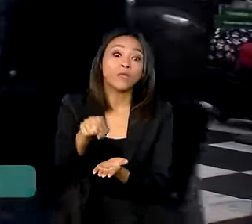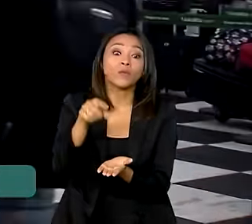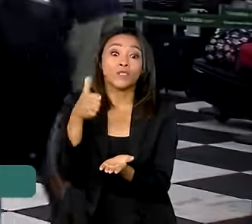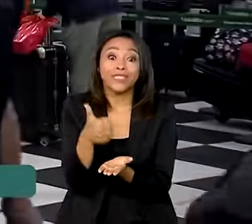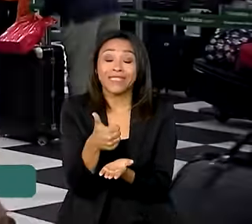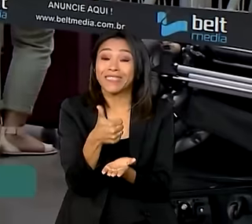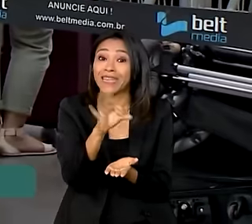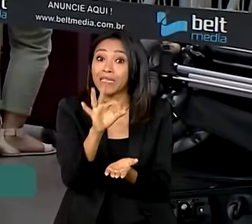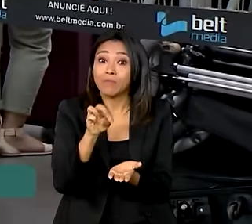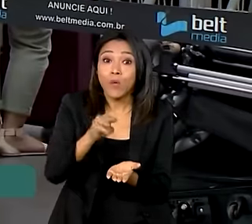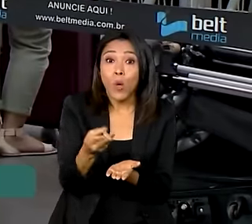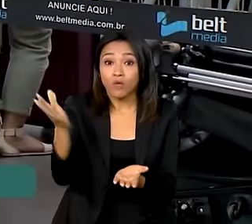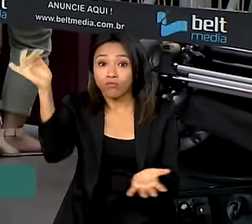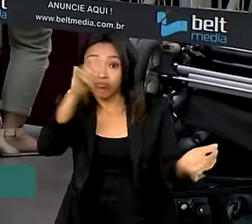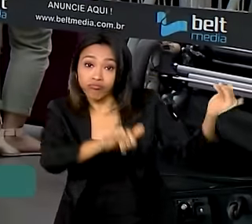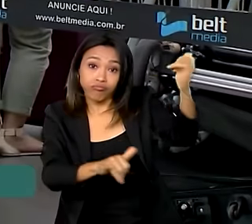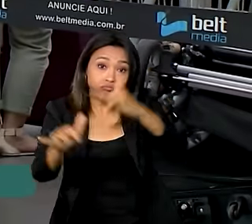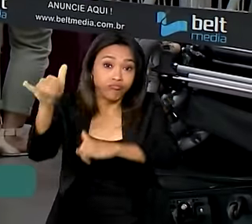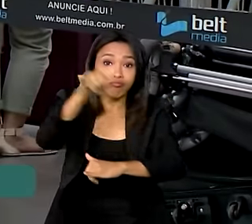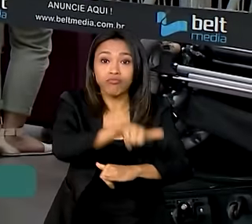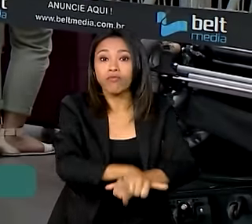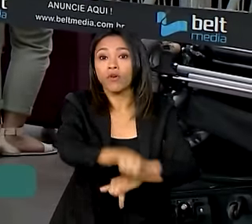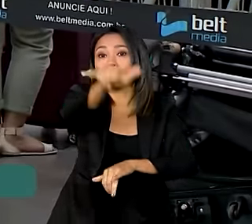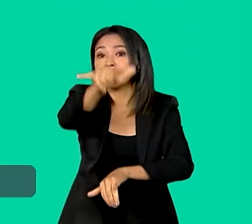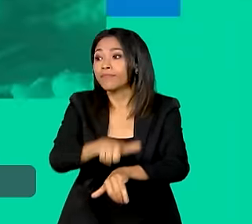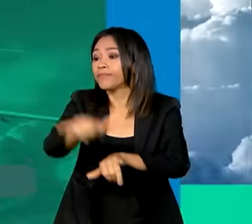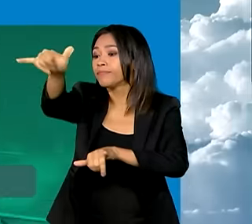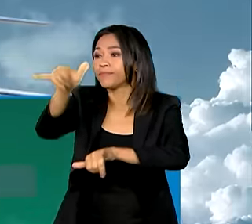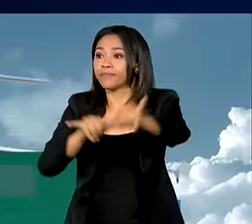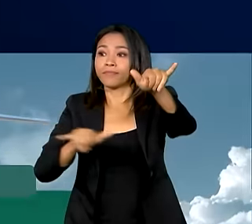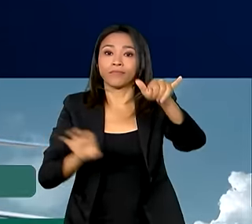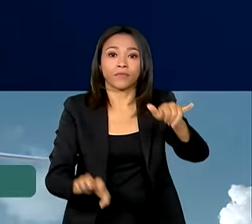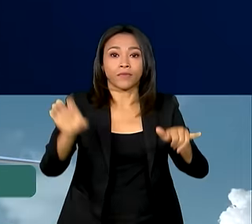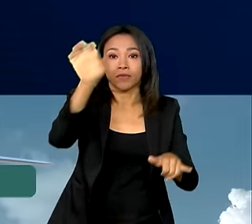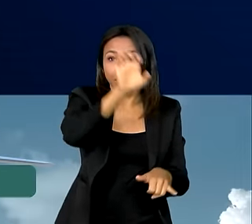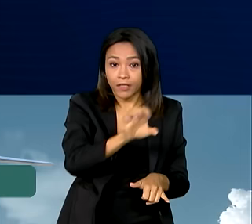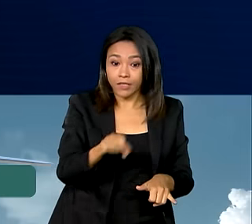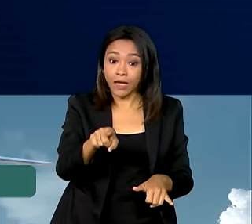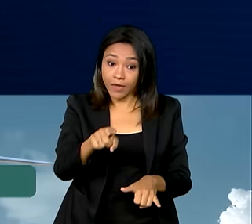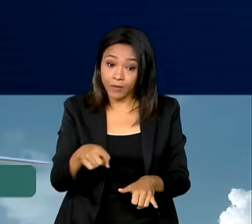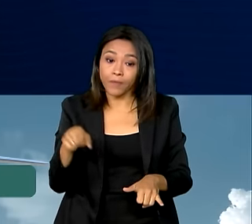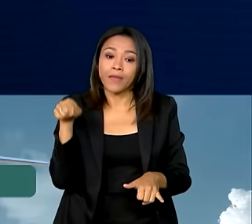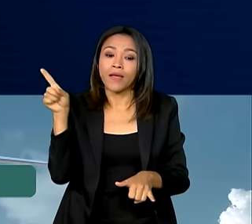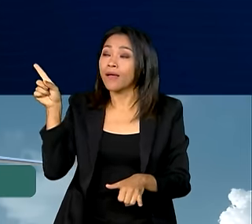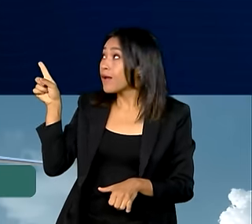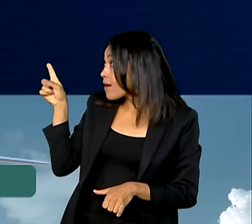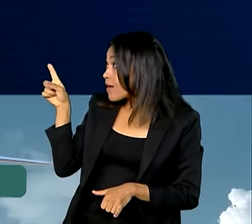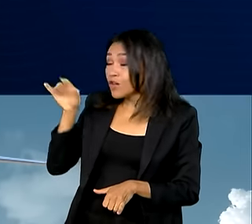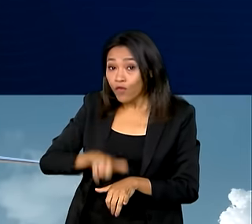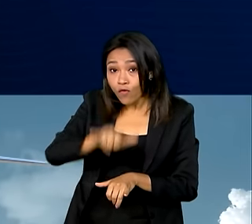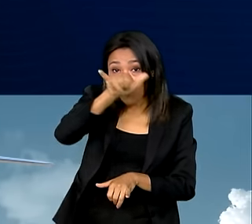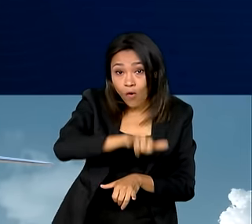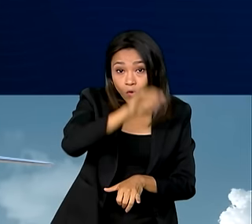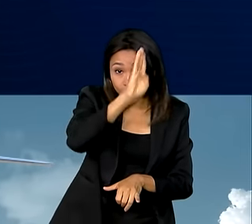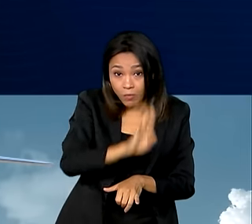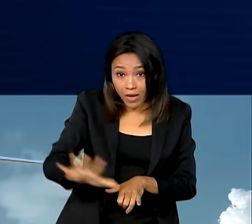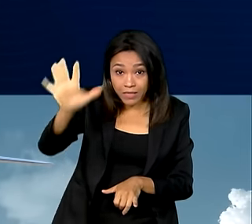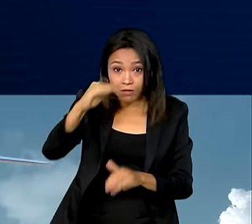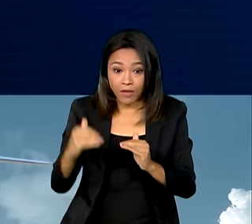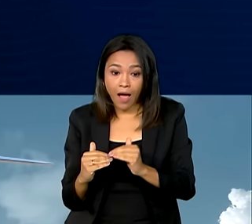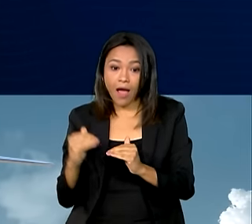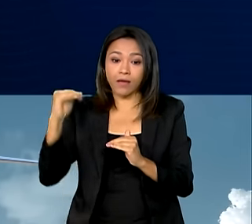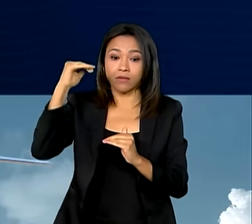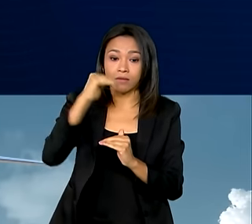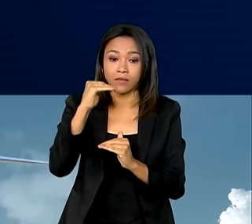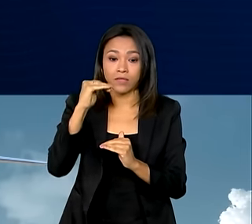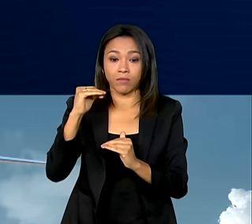aeroportos brasileiros voaram para destinos nacionais. A demanda por voos domésticos no Brasil está acima da média global de